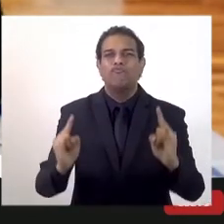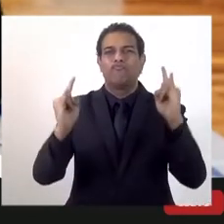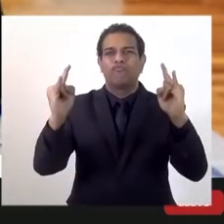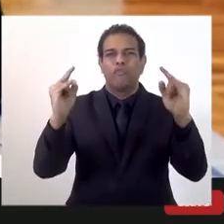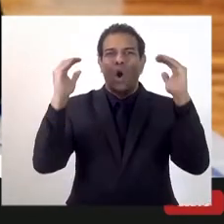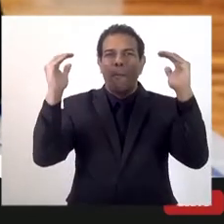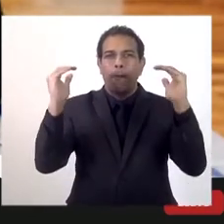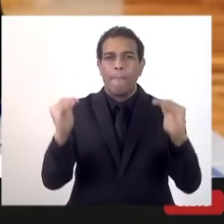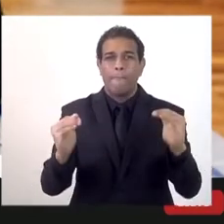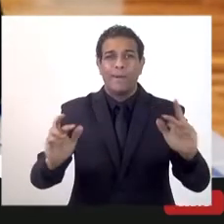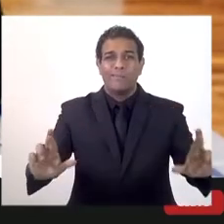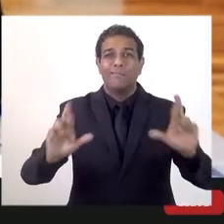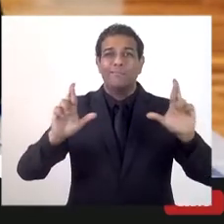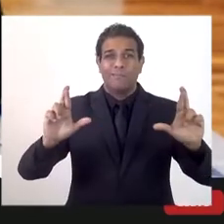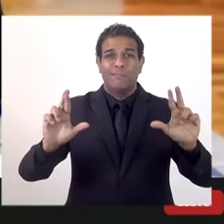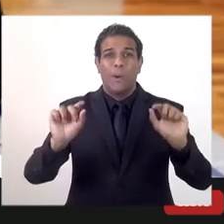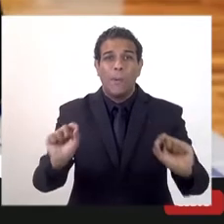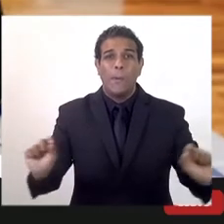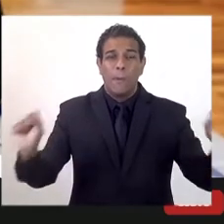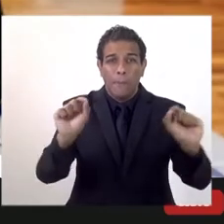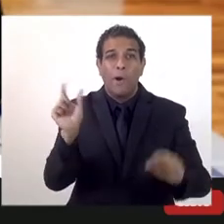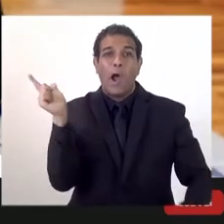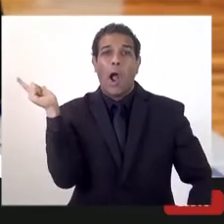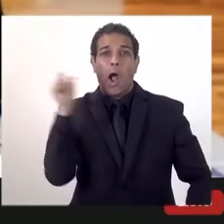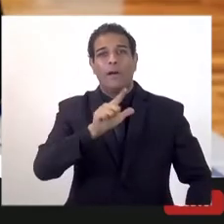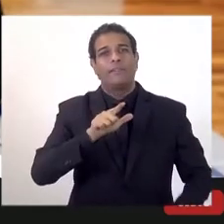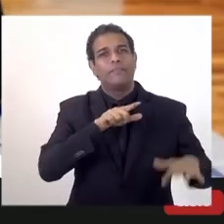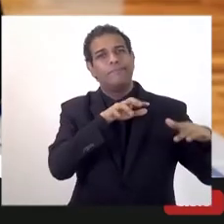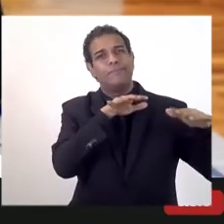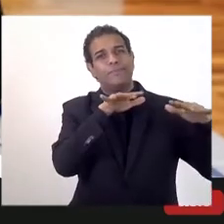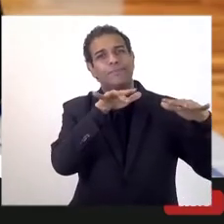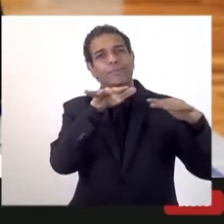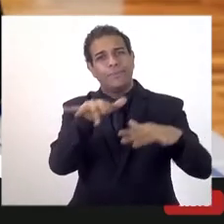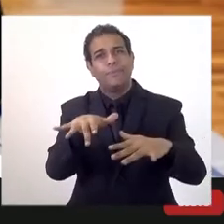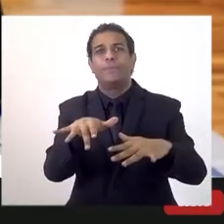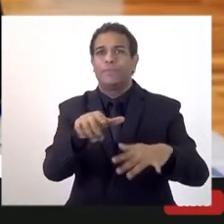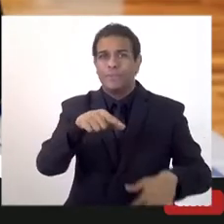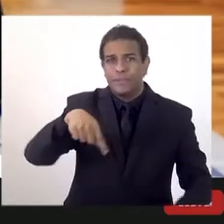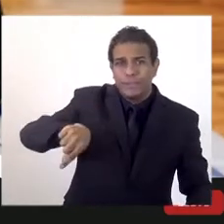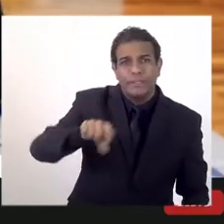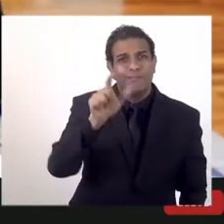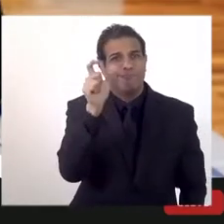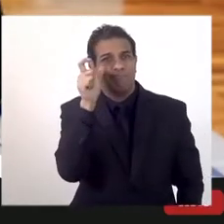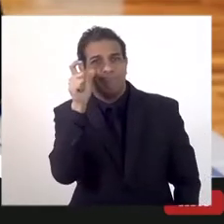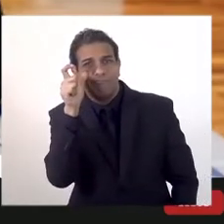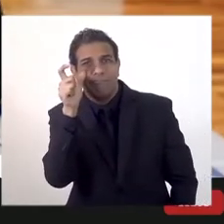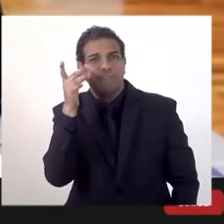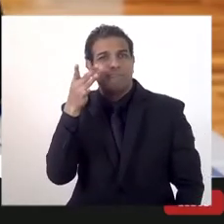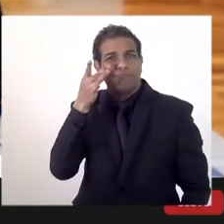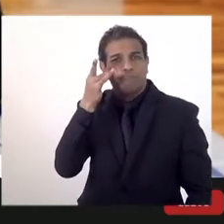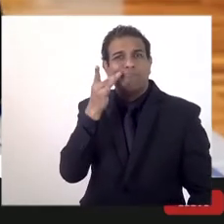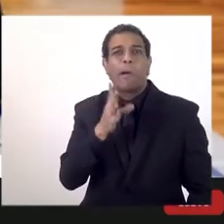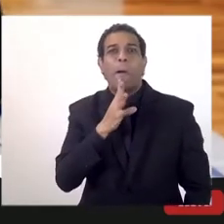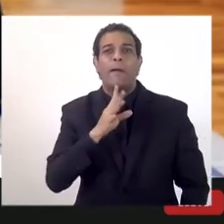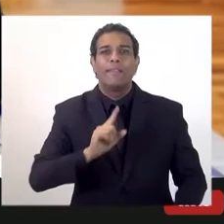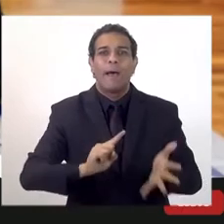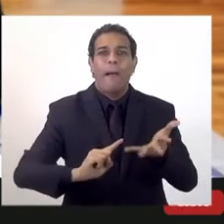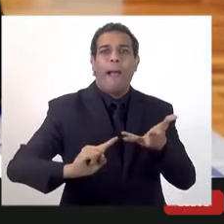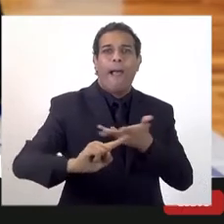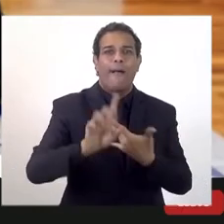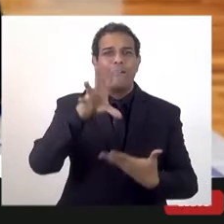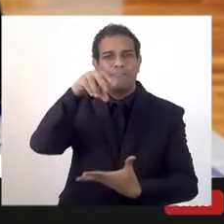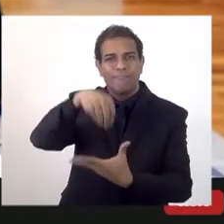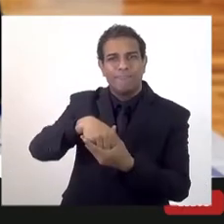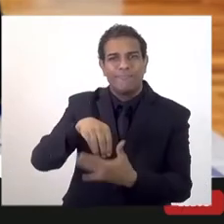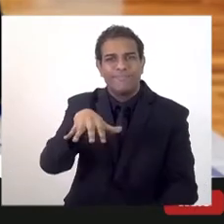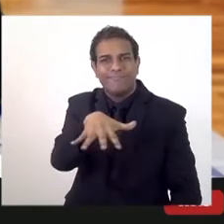Espero em breve recebê-los aqui, quem quiser vir já conhecer, será um prazer. Eu